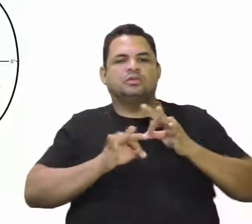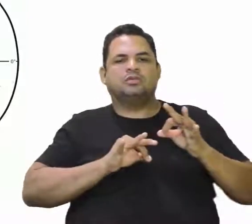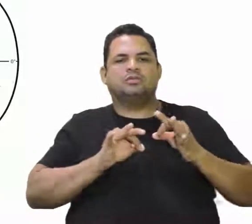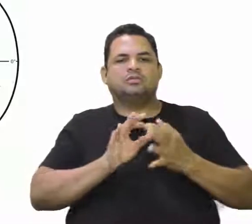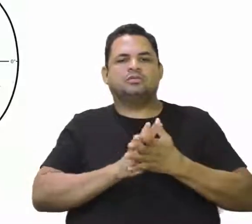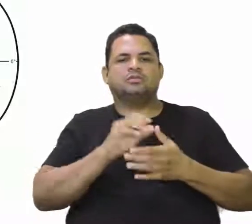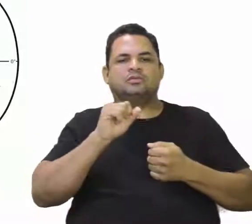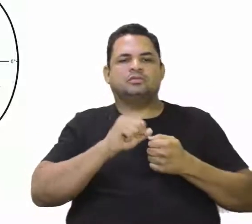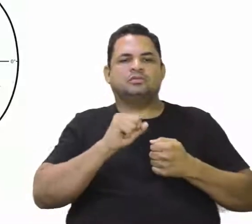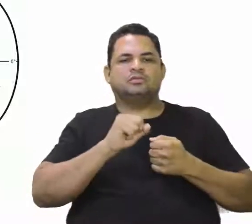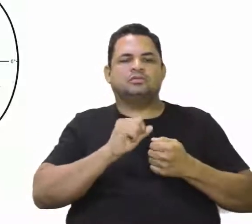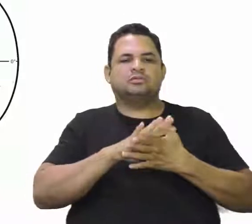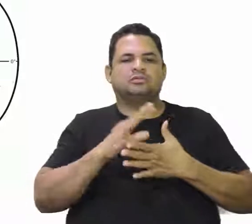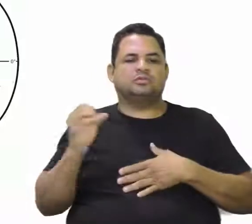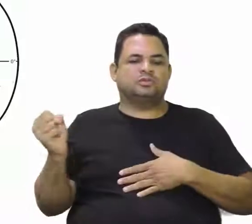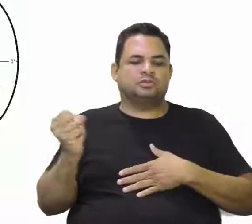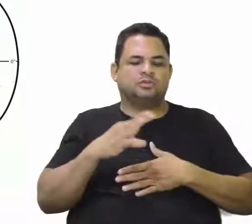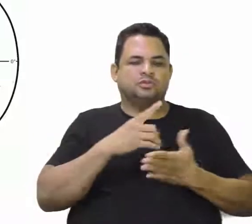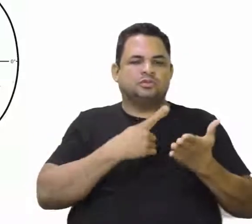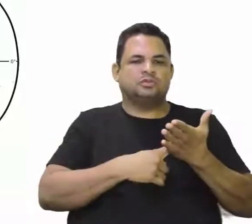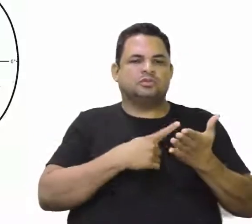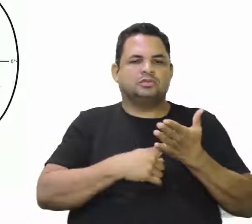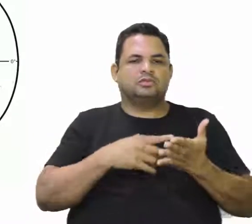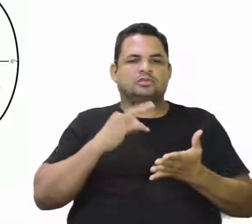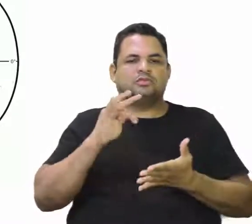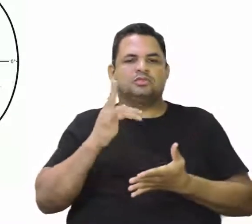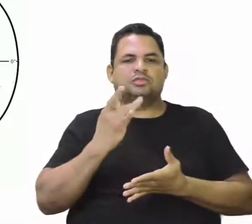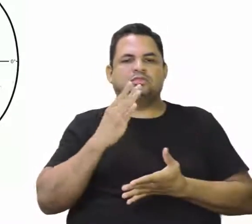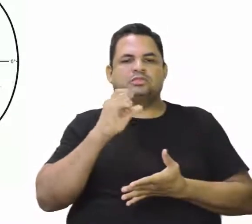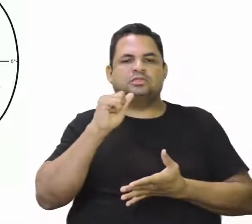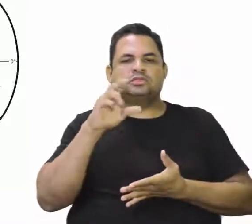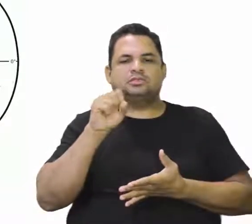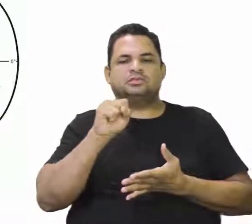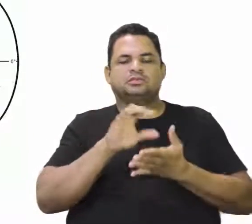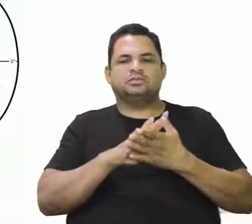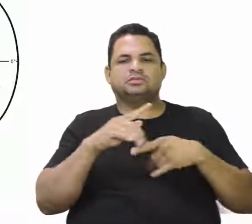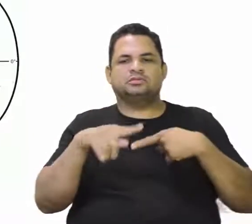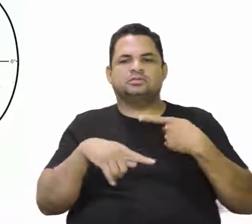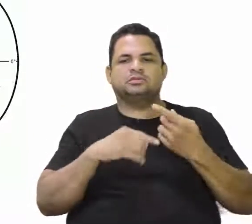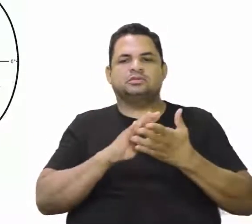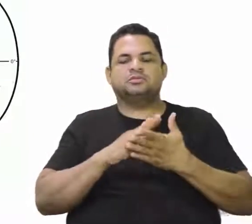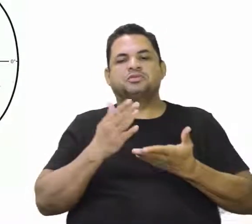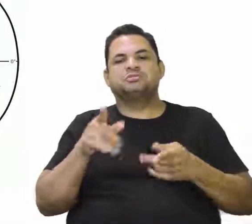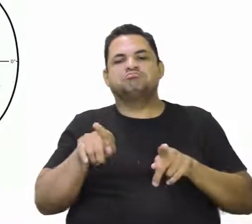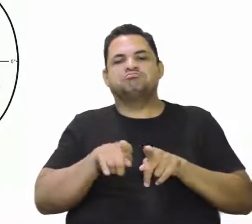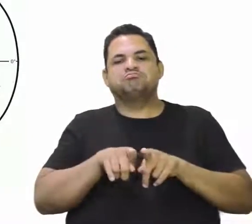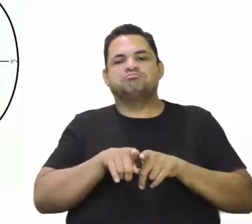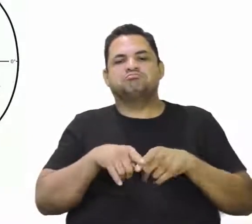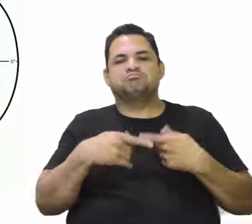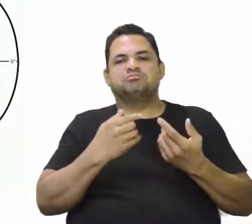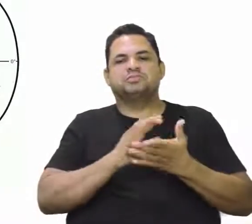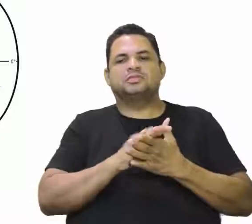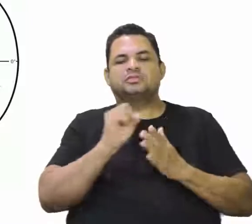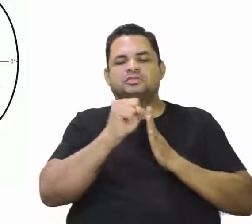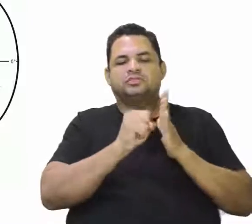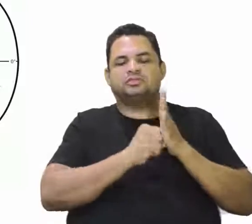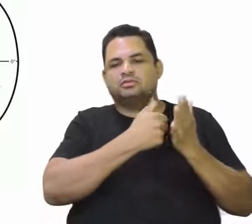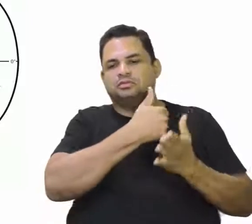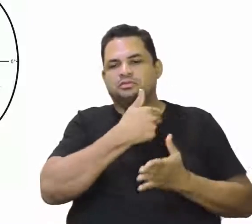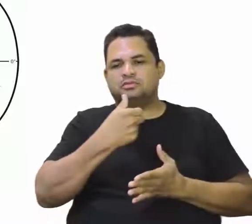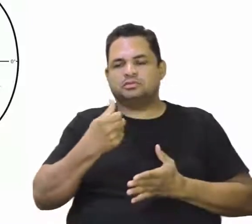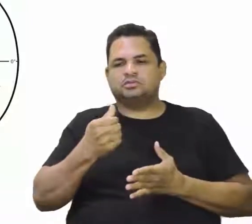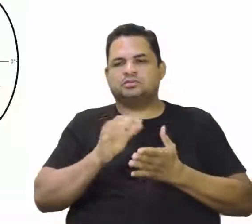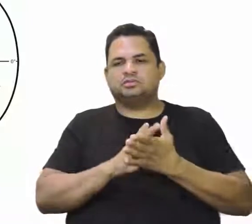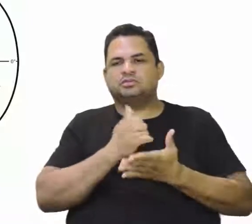ser feito um novo tratado chamado Tratado de Tordesilhas. E com o passar do tempo, quando chega já ao século XVI, em